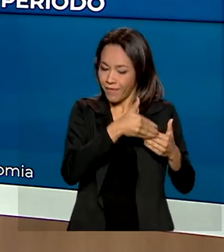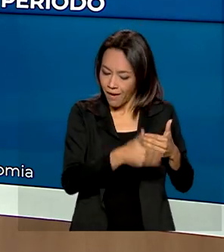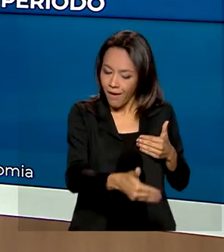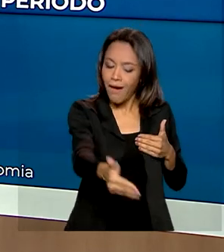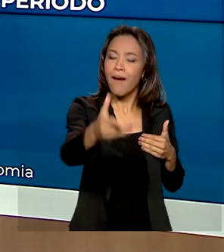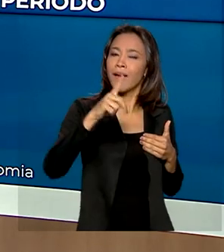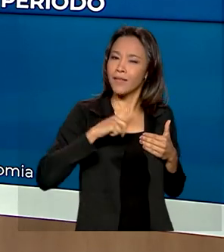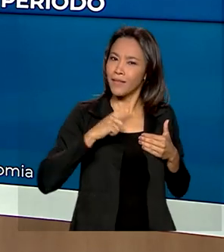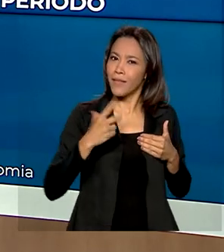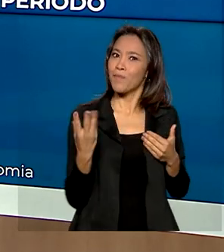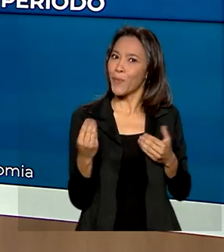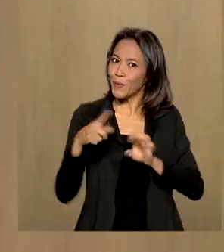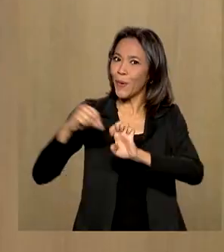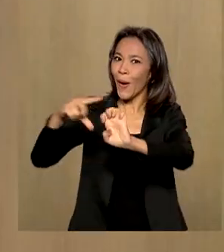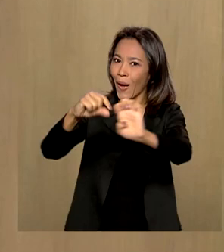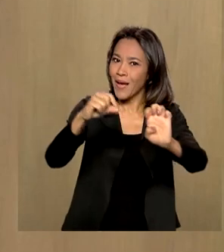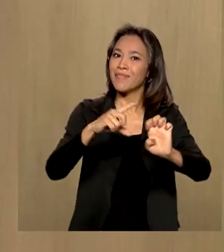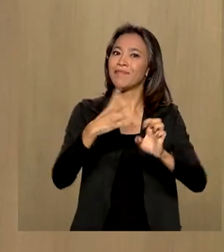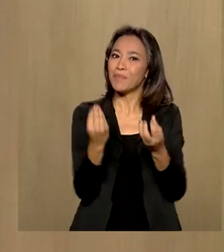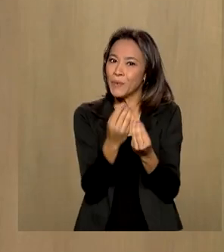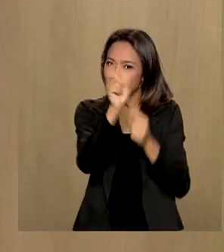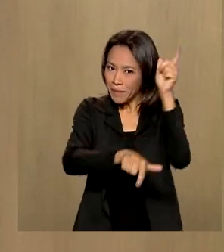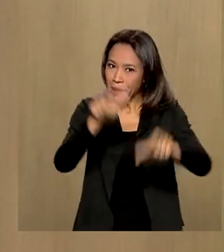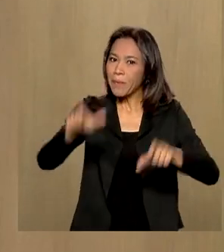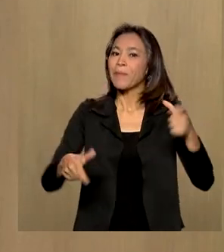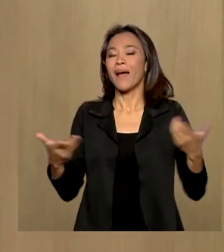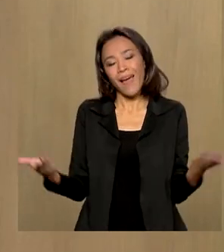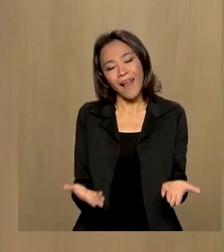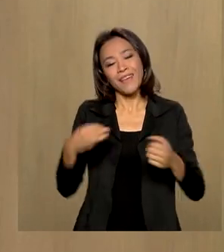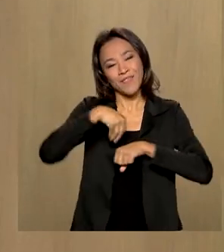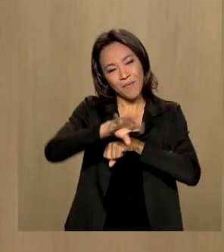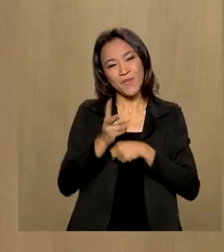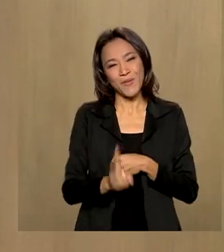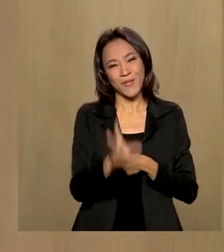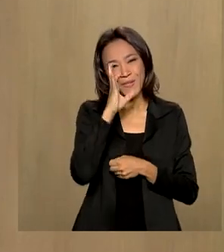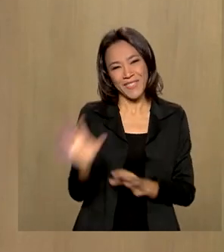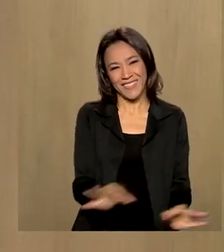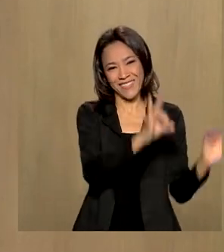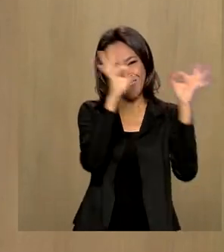empreendedorismo pela frente. Essa é a informação que nós tínhamos para hoje. Continue conosco e tenha um ótimo dia.